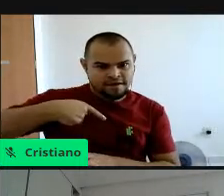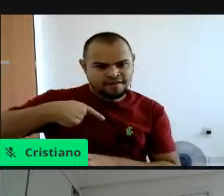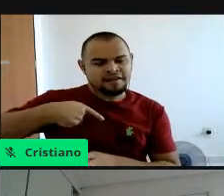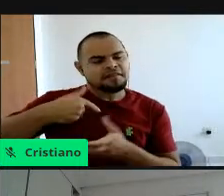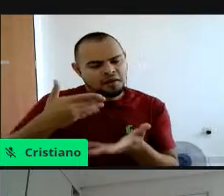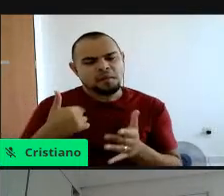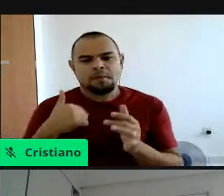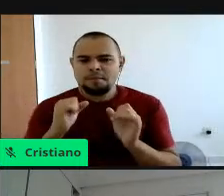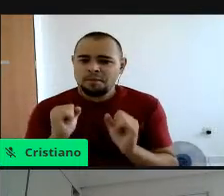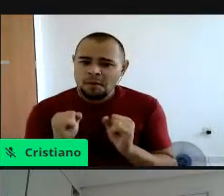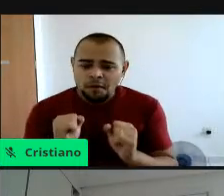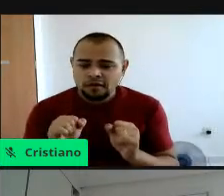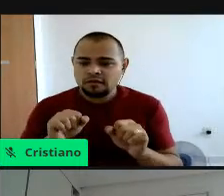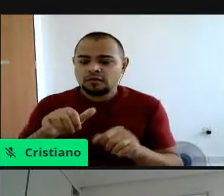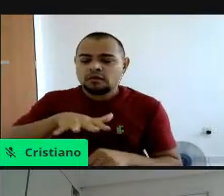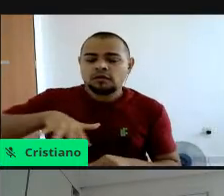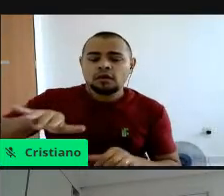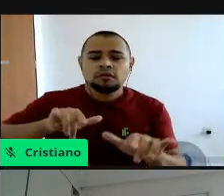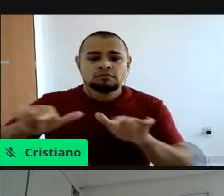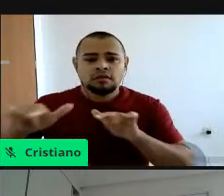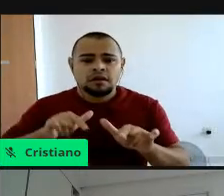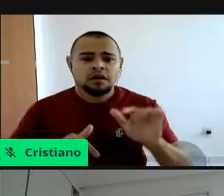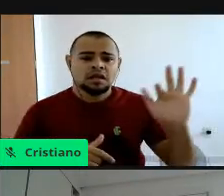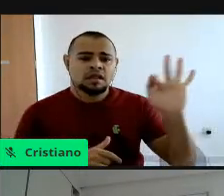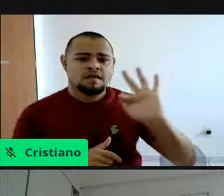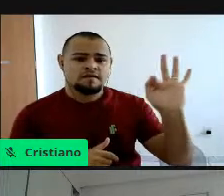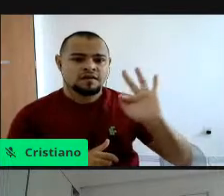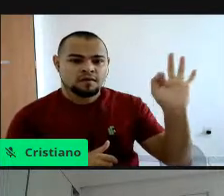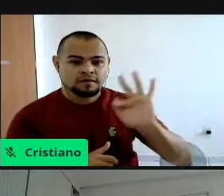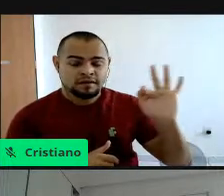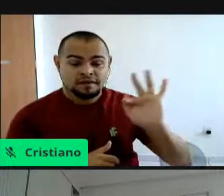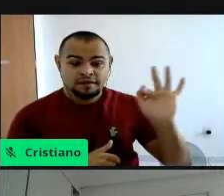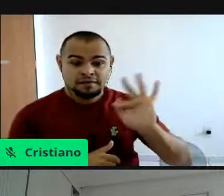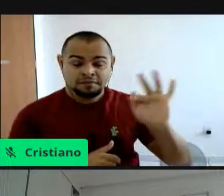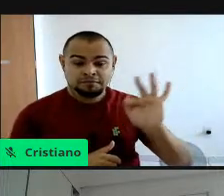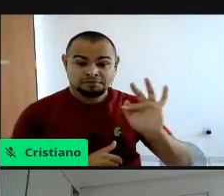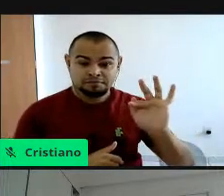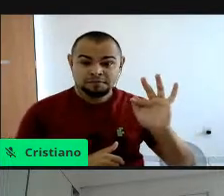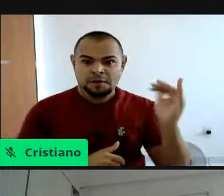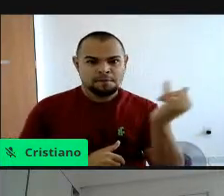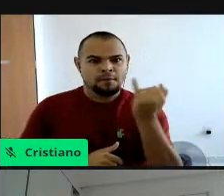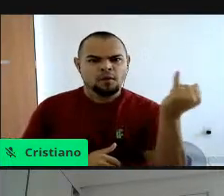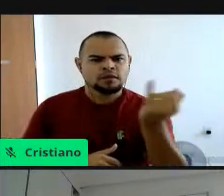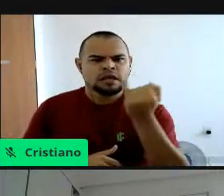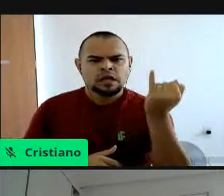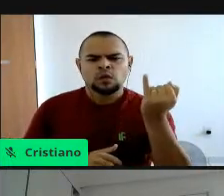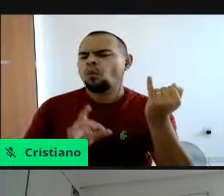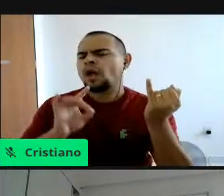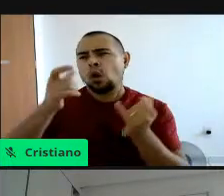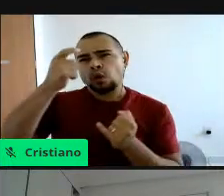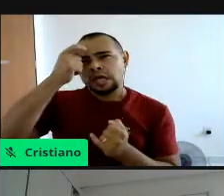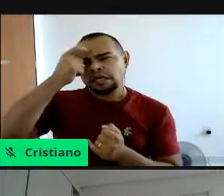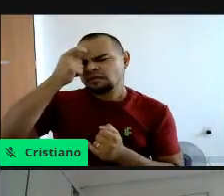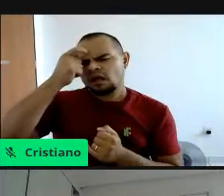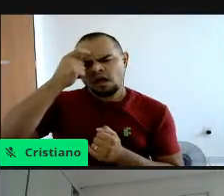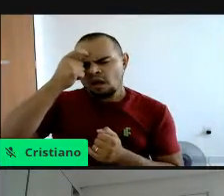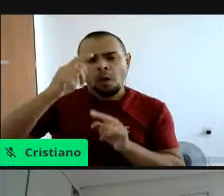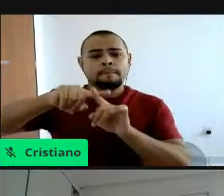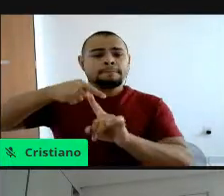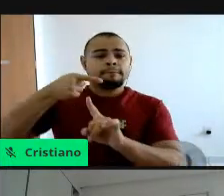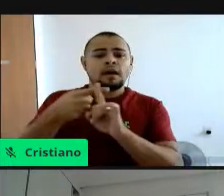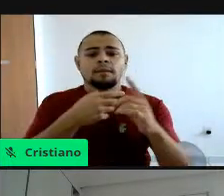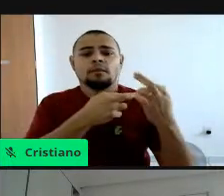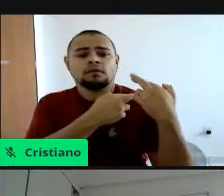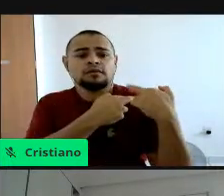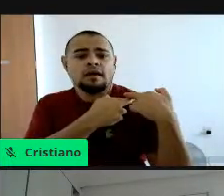fazer isso no nosso ambiente de trabalho, na faculdade, é muito interessante a gente não ter apenas consciência, mas também ser responsável pelo que a